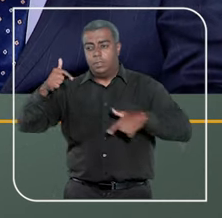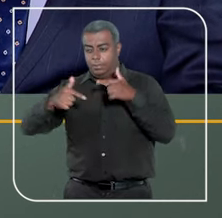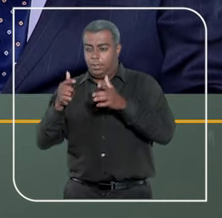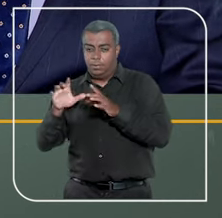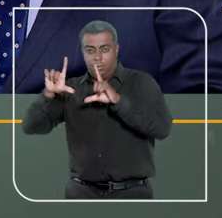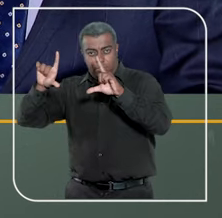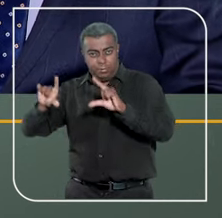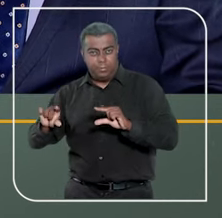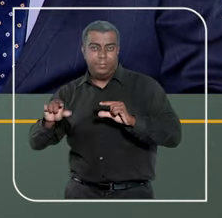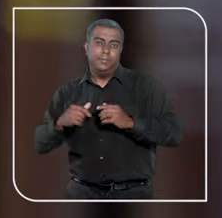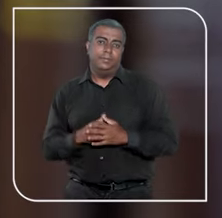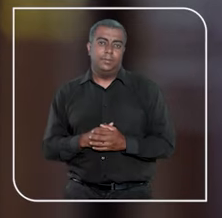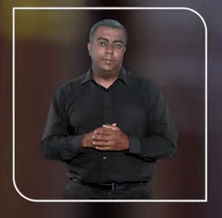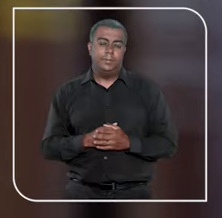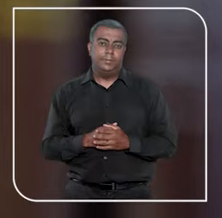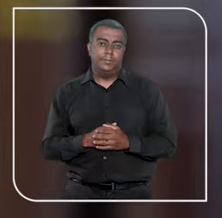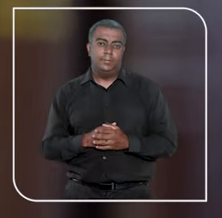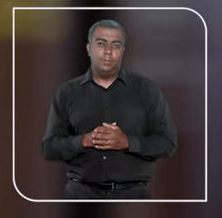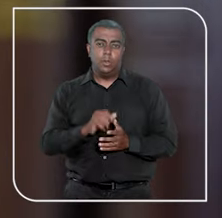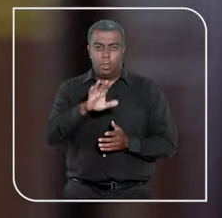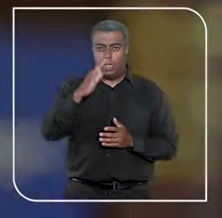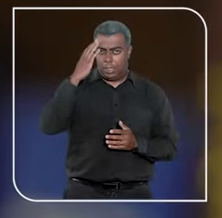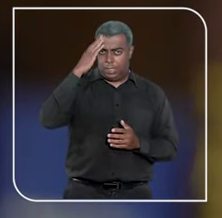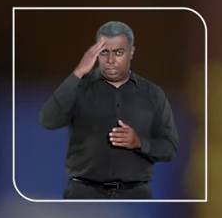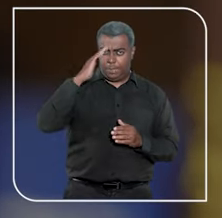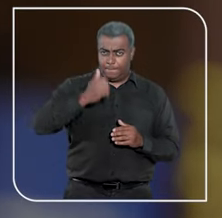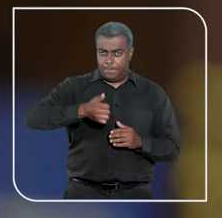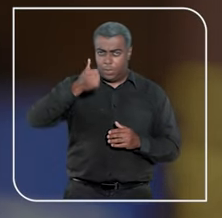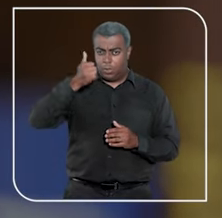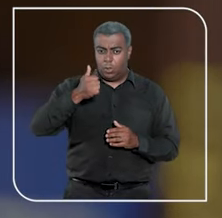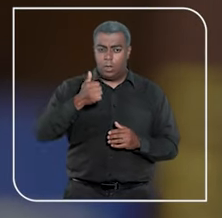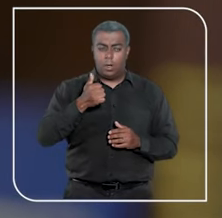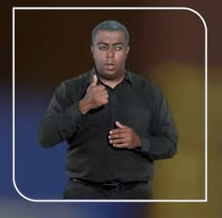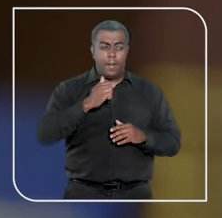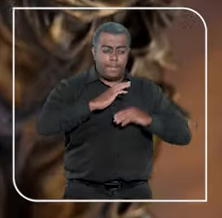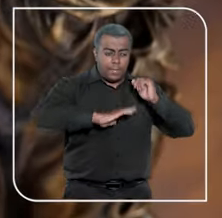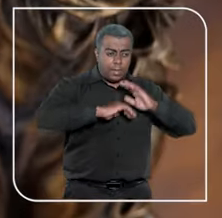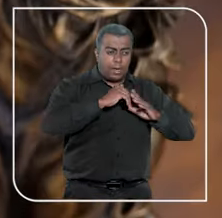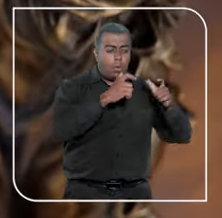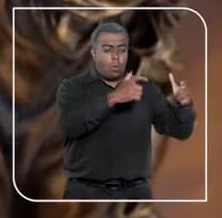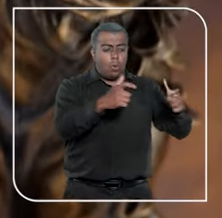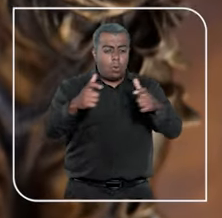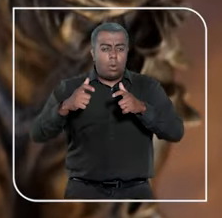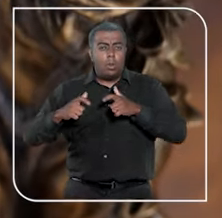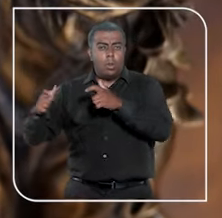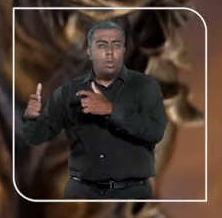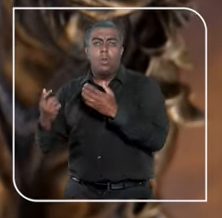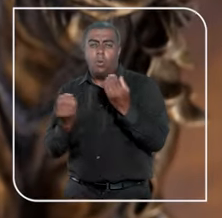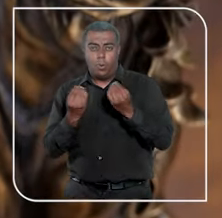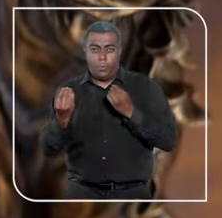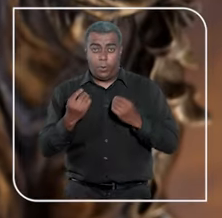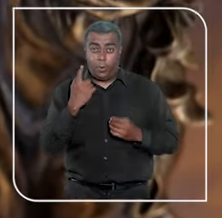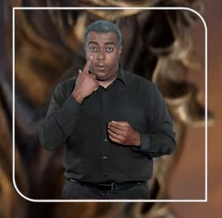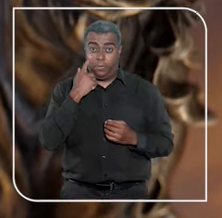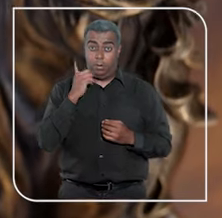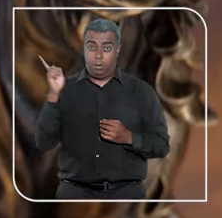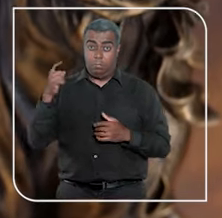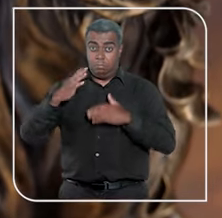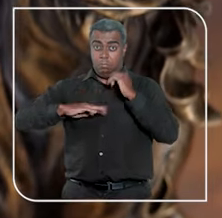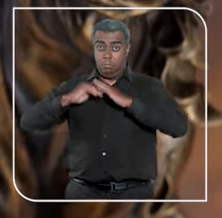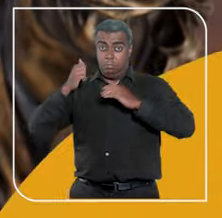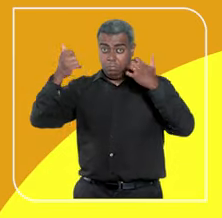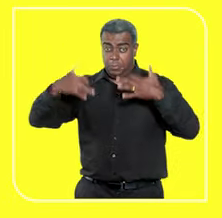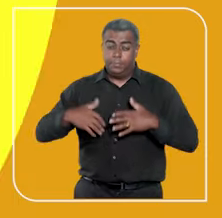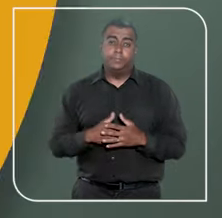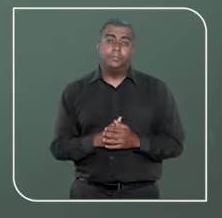melhor da carga de trabalho. Para entender melhor qual a competência e a jurisdição de cada um deles, veja o que